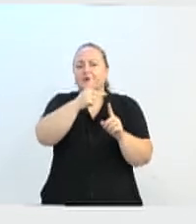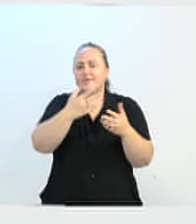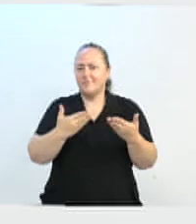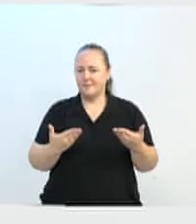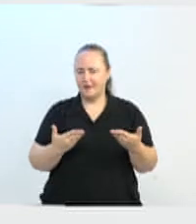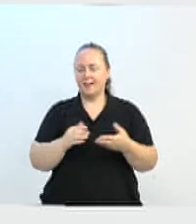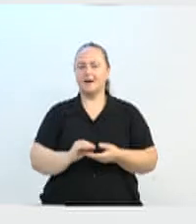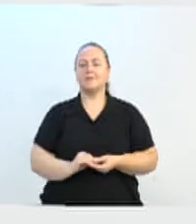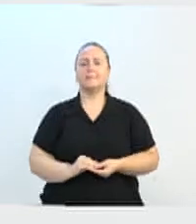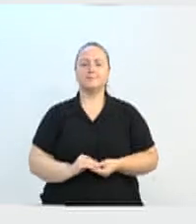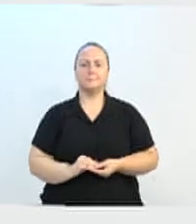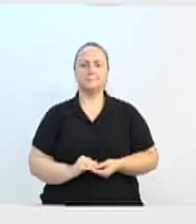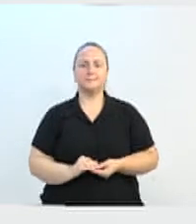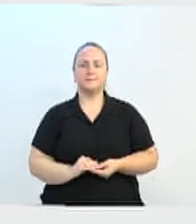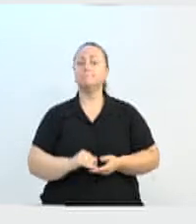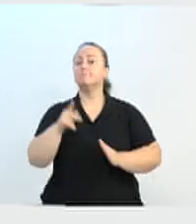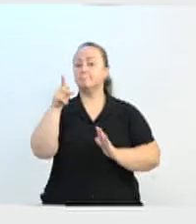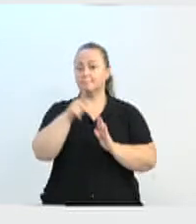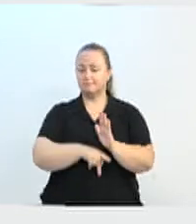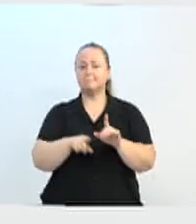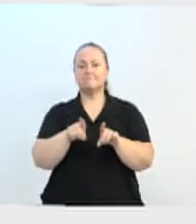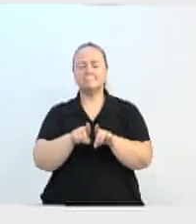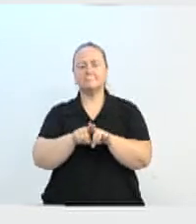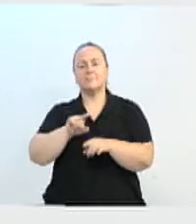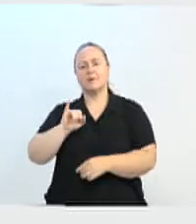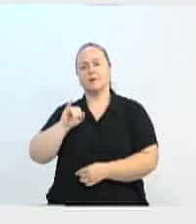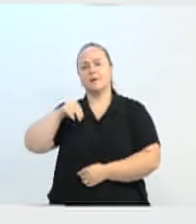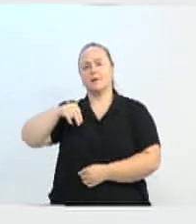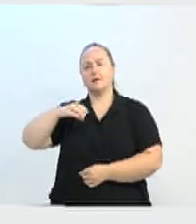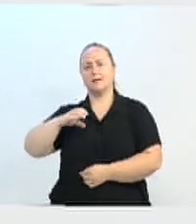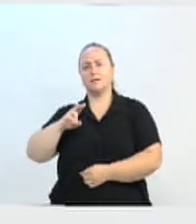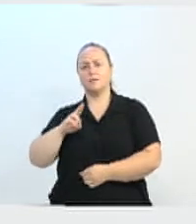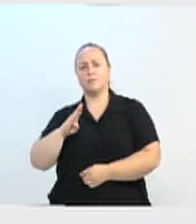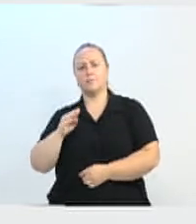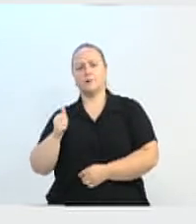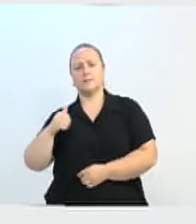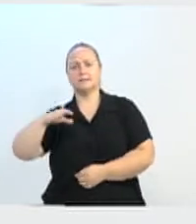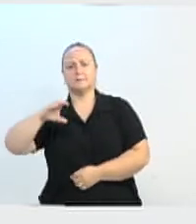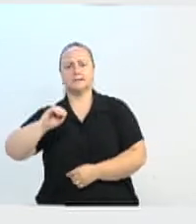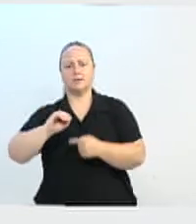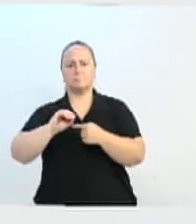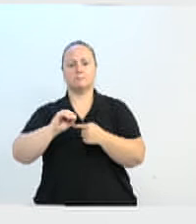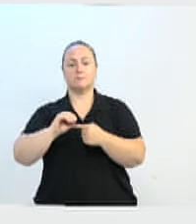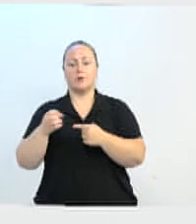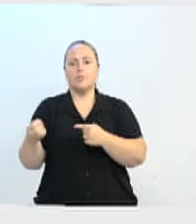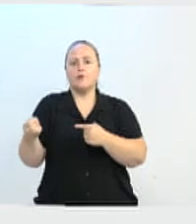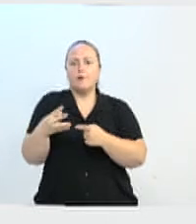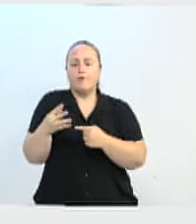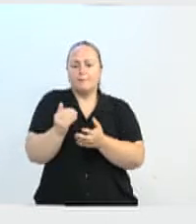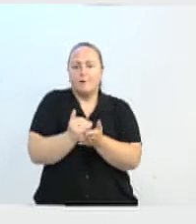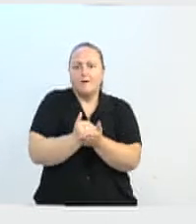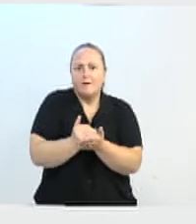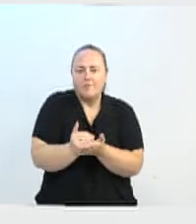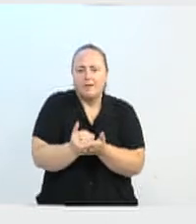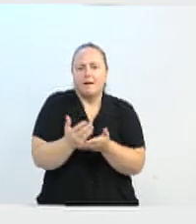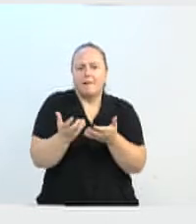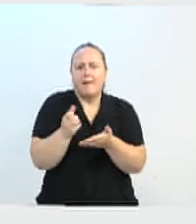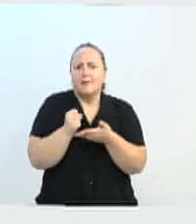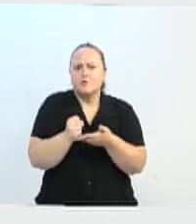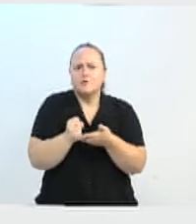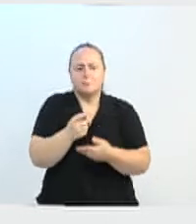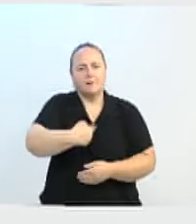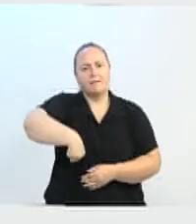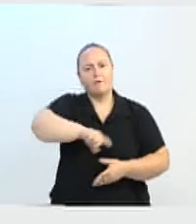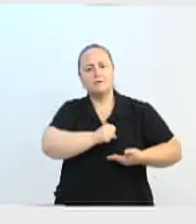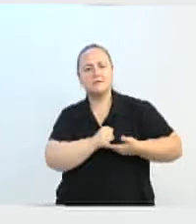projetos de incubação. Então, alguém que quer constituir um novo negócio, precisa de ajuda, nós estamos lá para isso. Então,